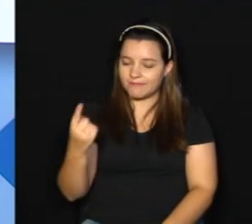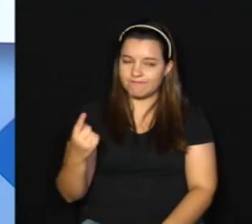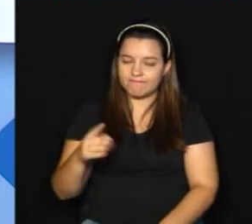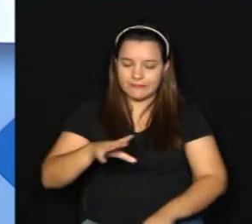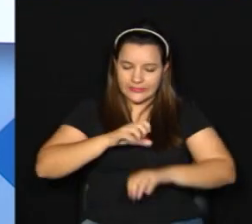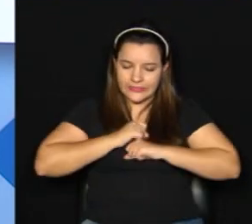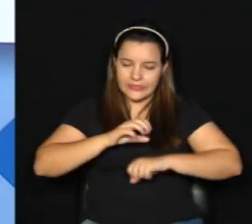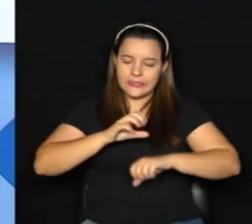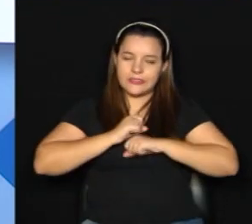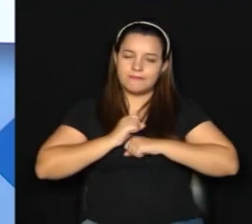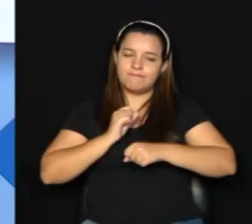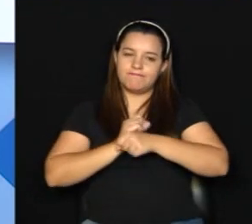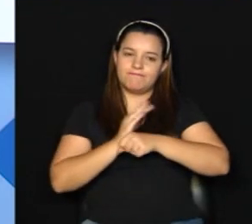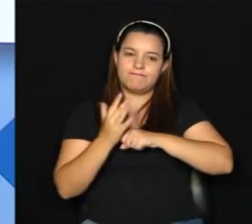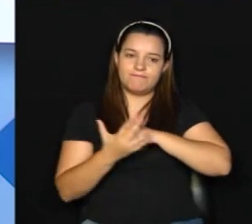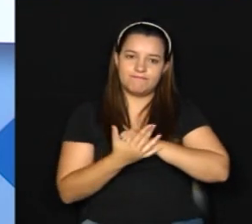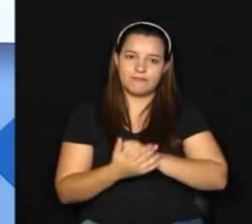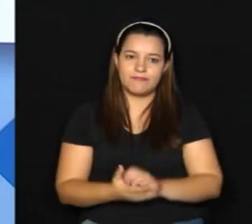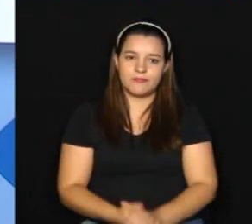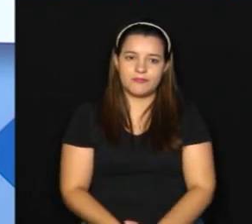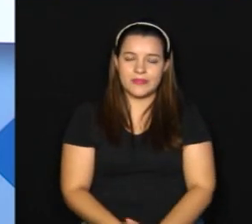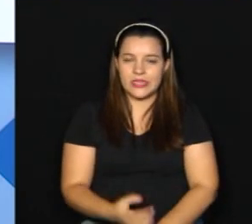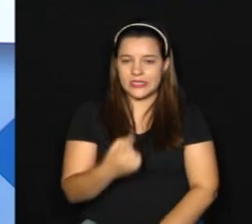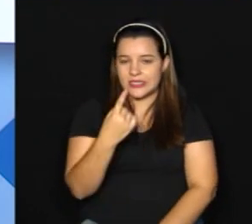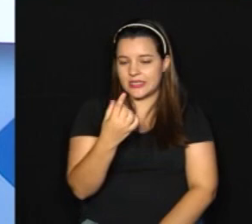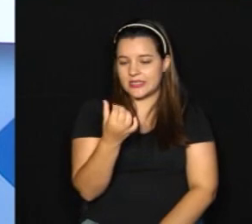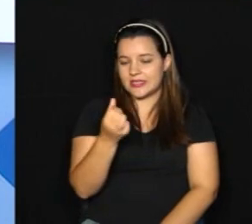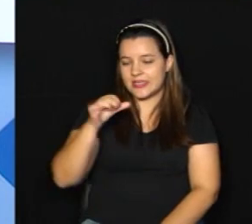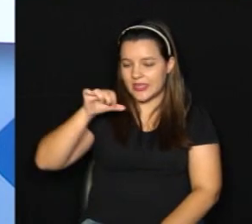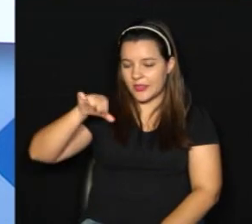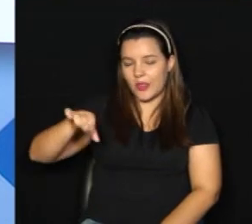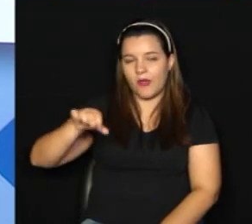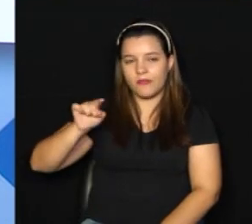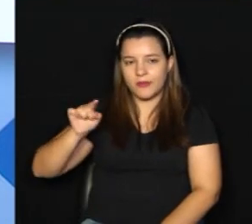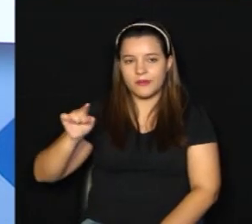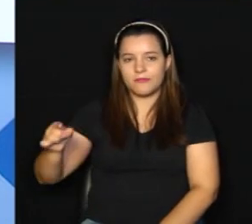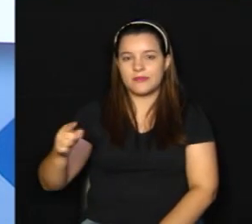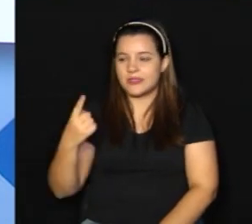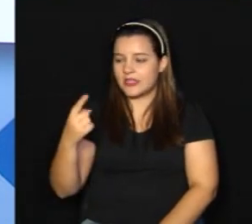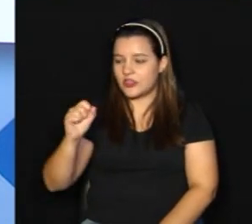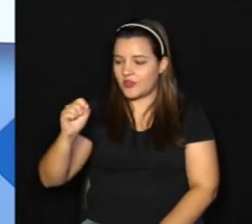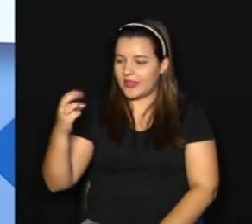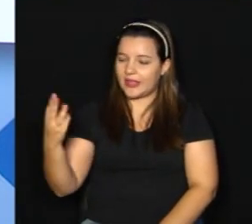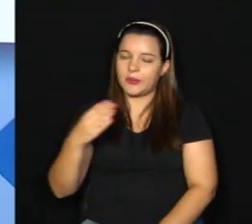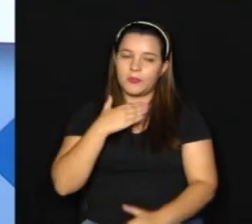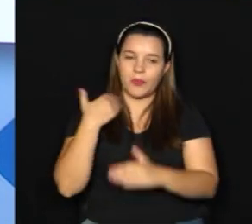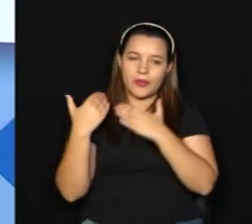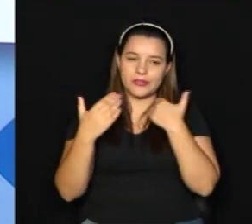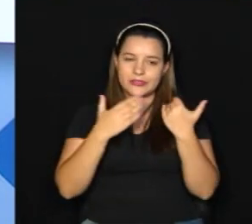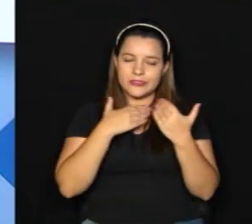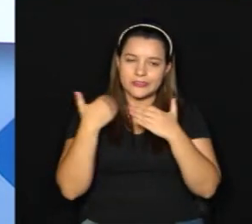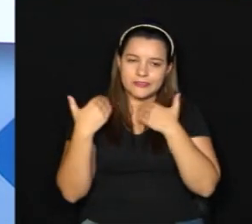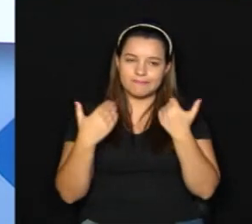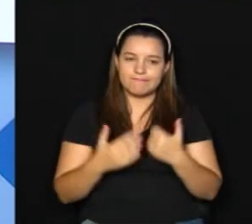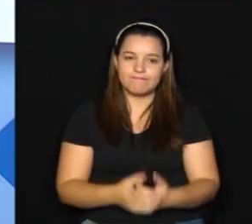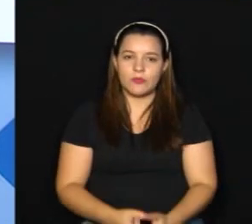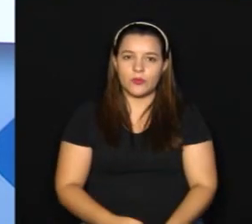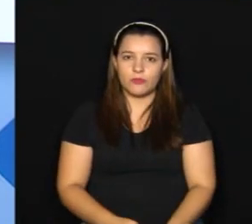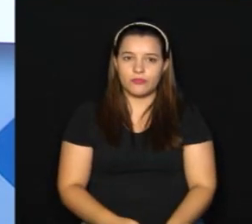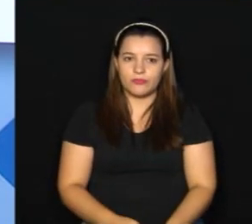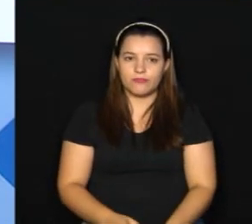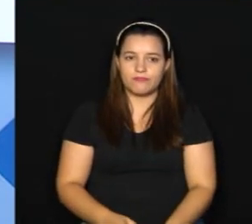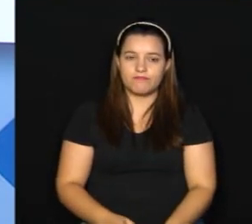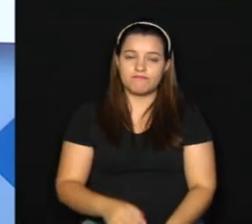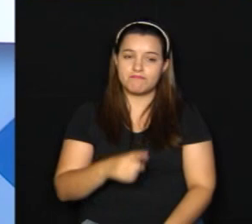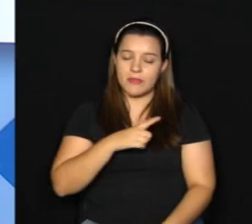da doença, sendo 169.183 óbitos. Nós registramos de um dia para o outro,